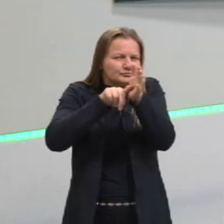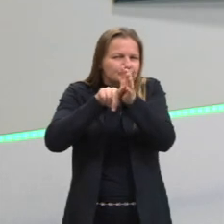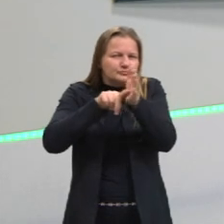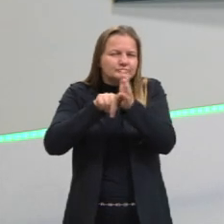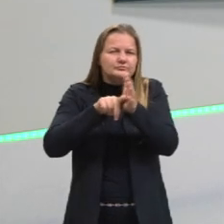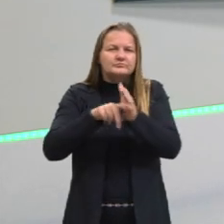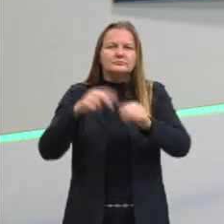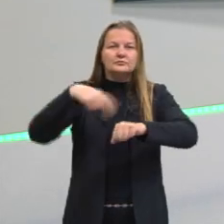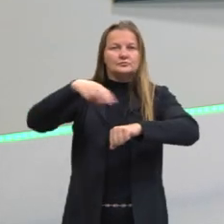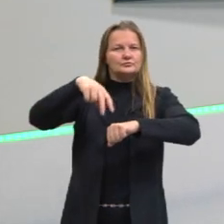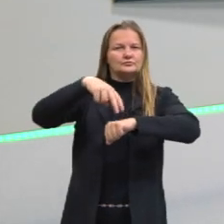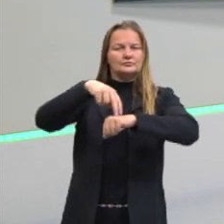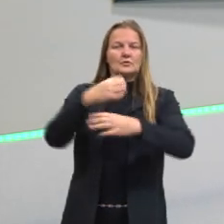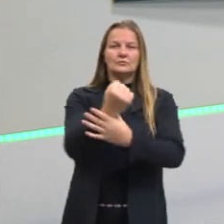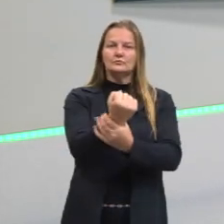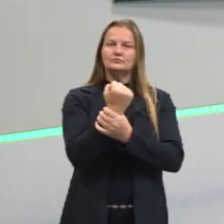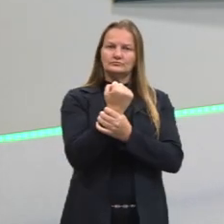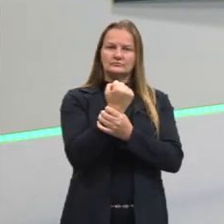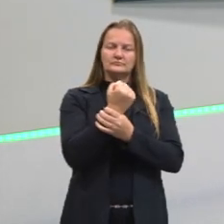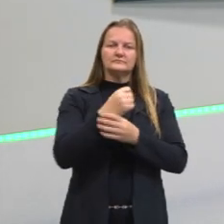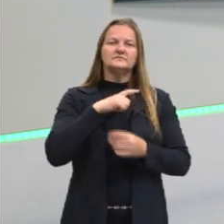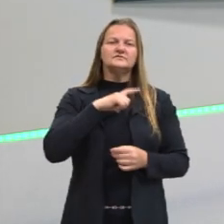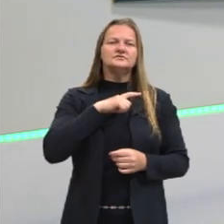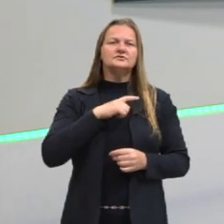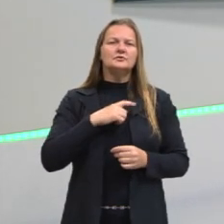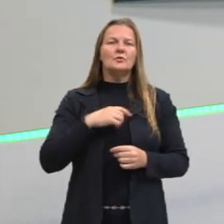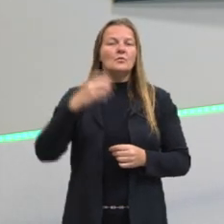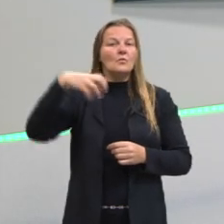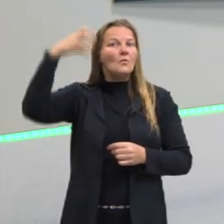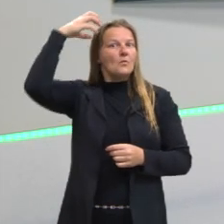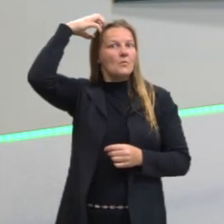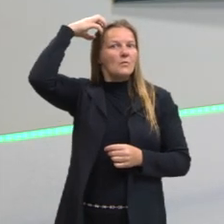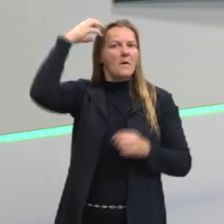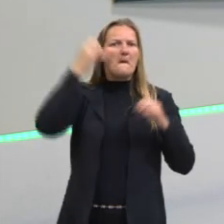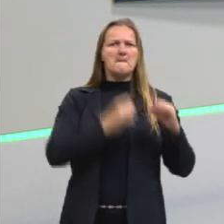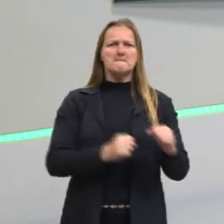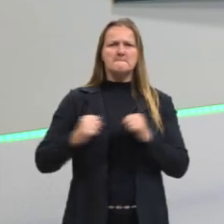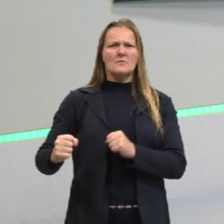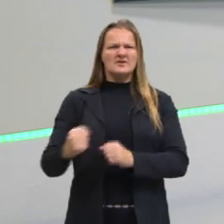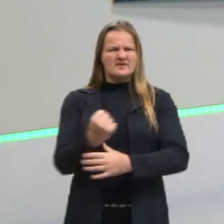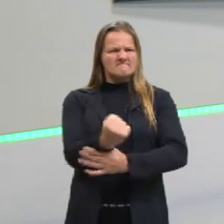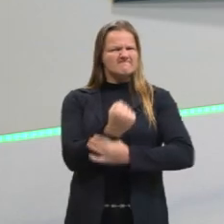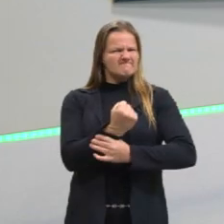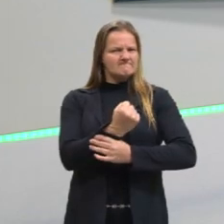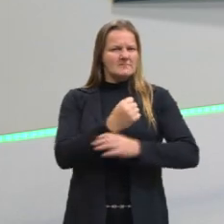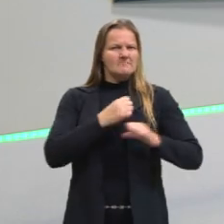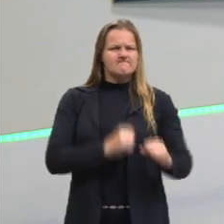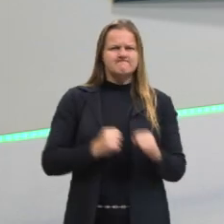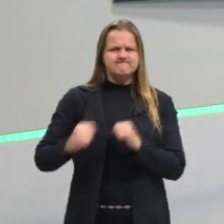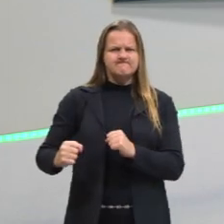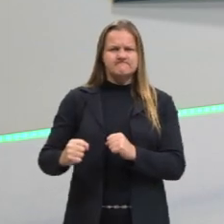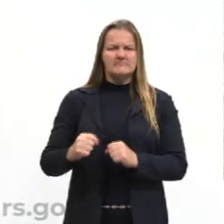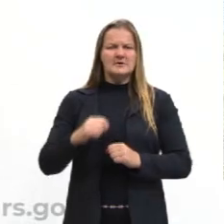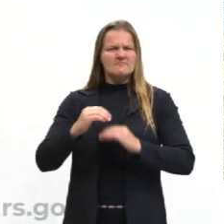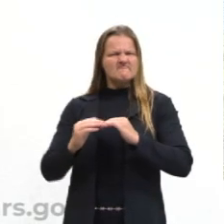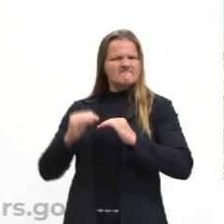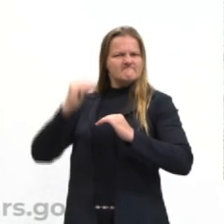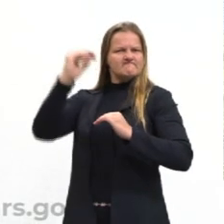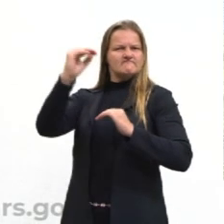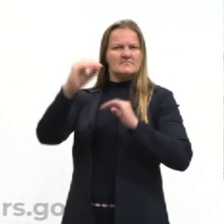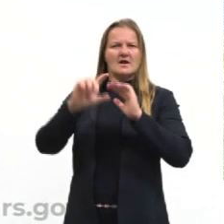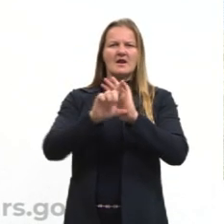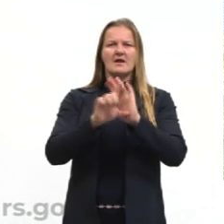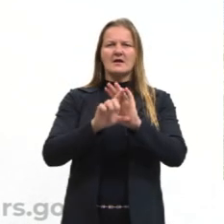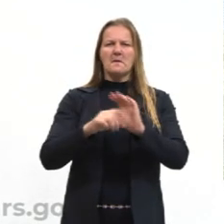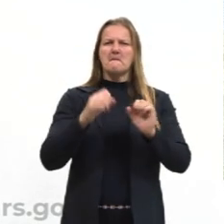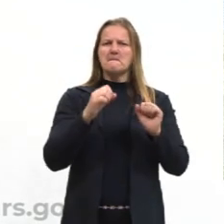nacionais, absolutistas, eles tinham um monarca que tinha um poder absoluto. Ele estava acima da lei, ele